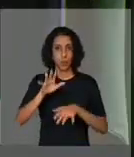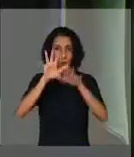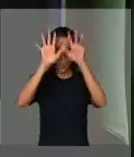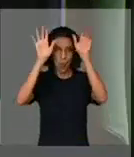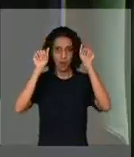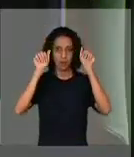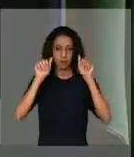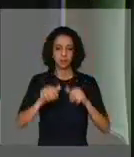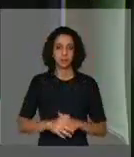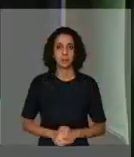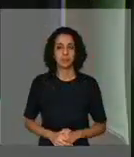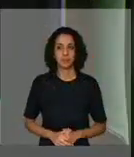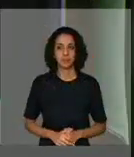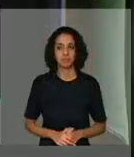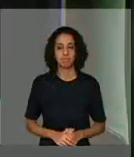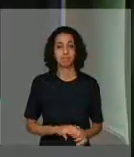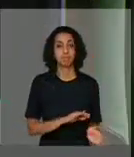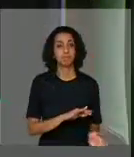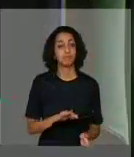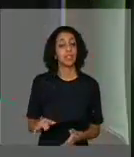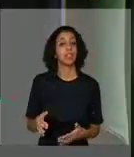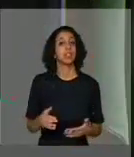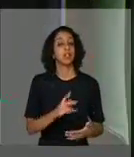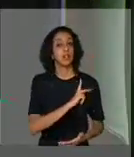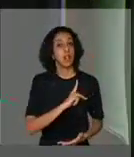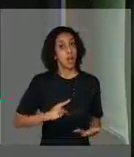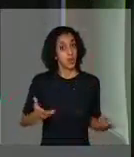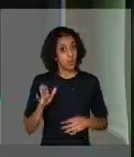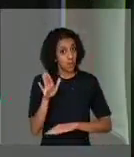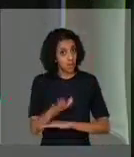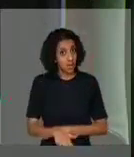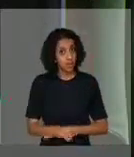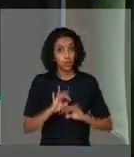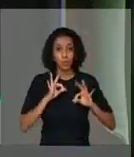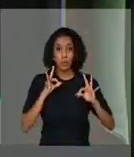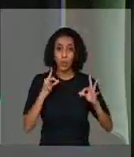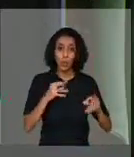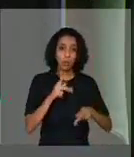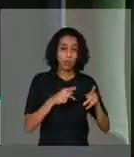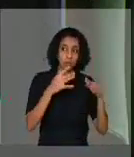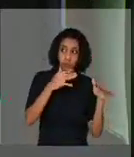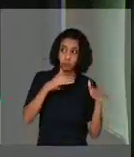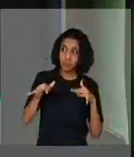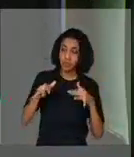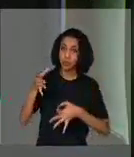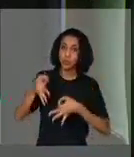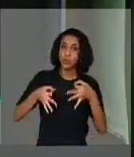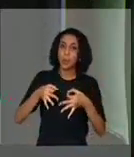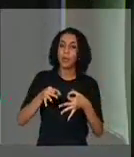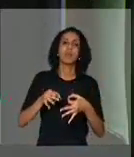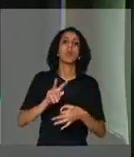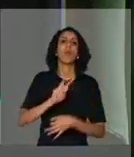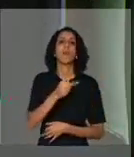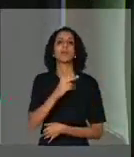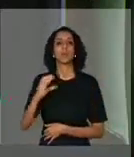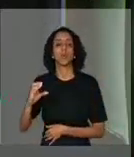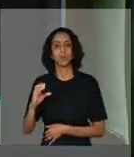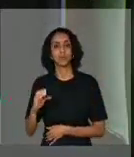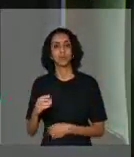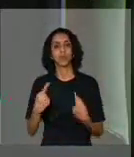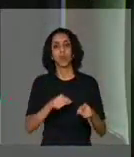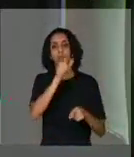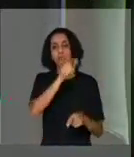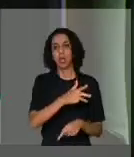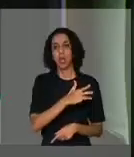vai acompanhar hoje o julgamento do habeas corpus do ex-presidente, hoje condenado por corrupção,